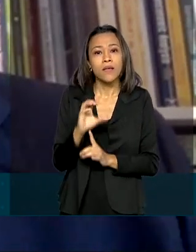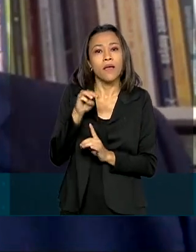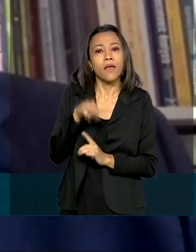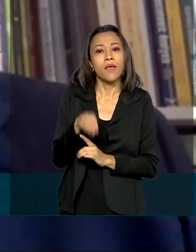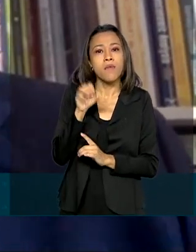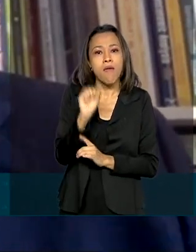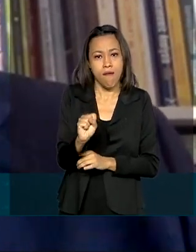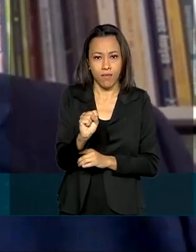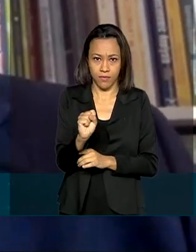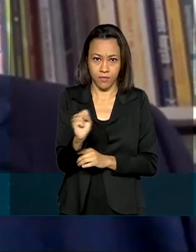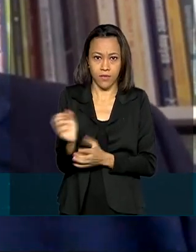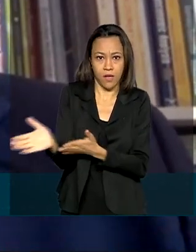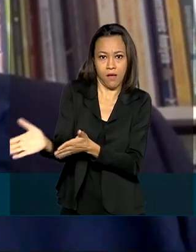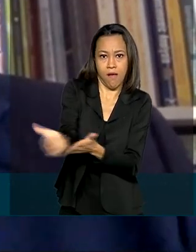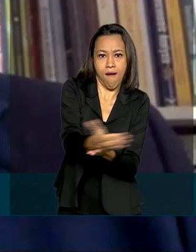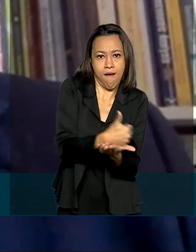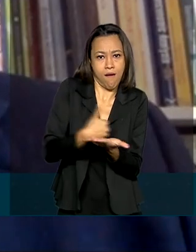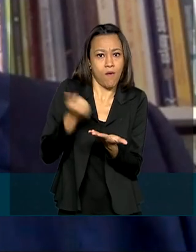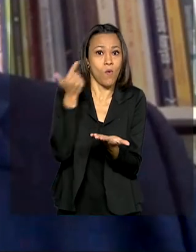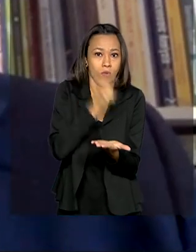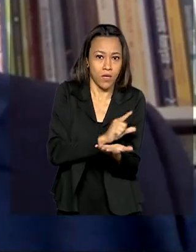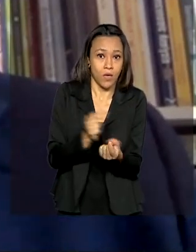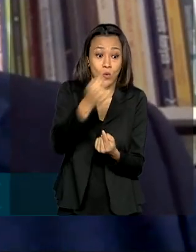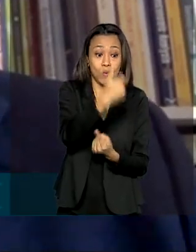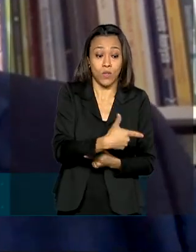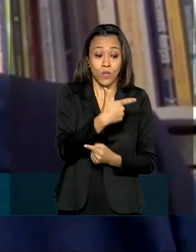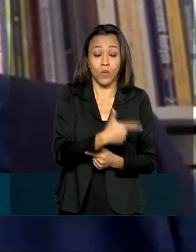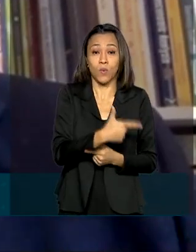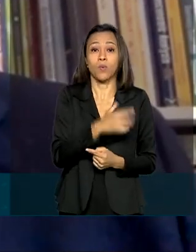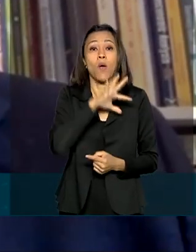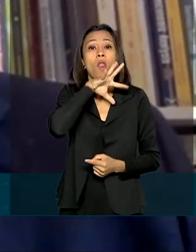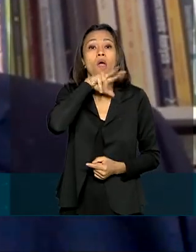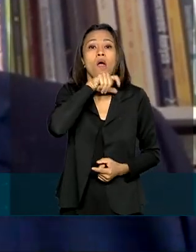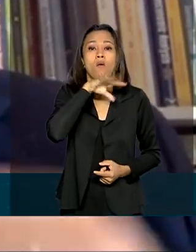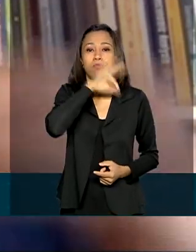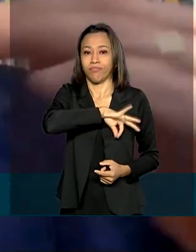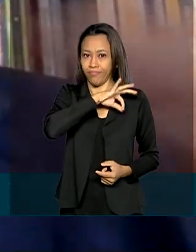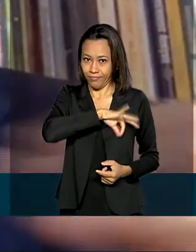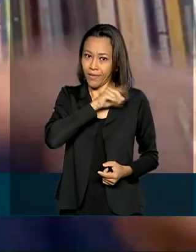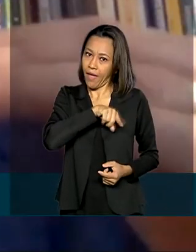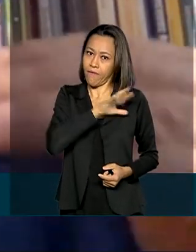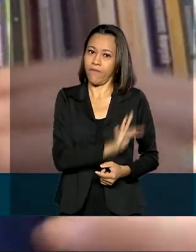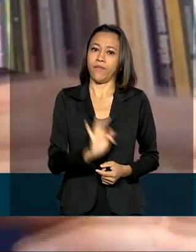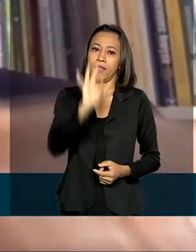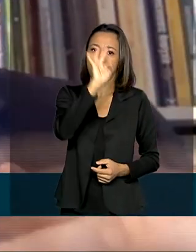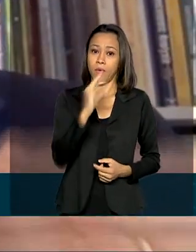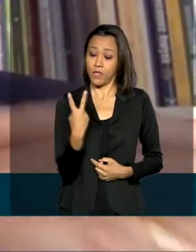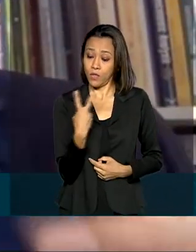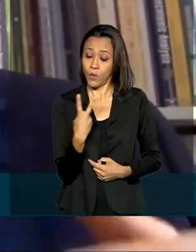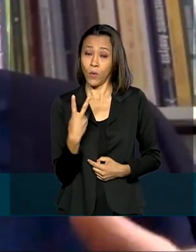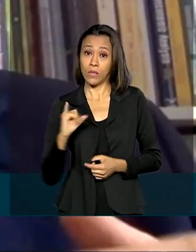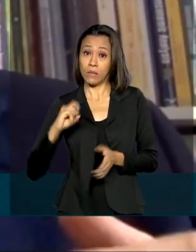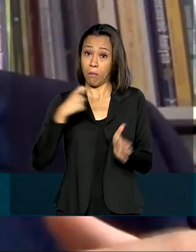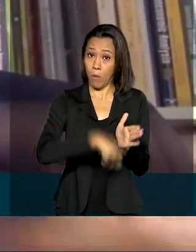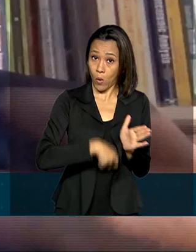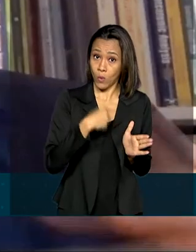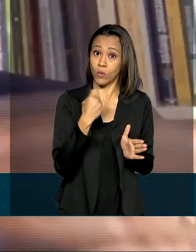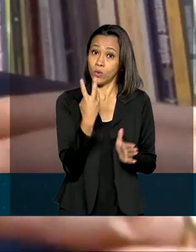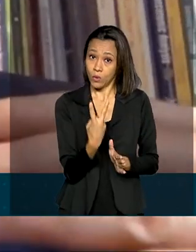de 500 bilhões de reais. O segundo maior é o imposto de renda, que aí é federal. Esses dois impostos dão uma boa